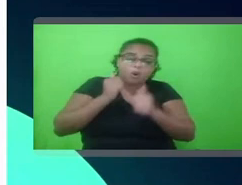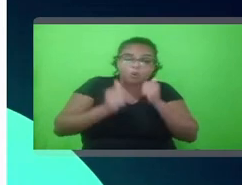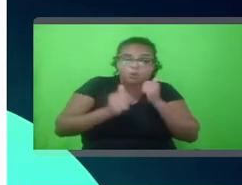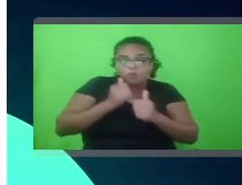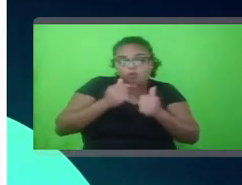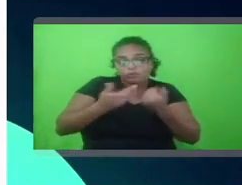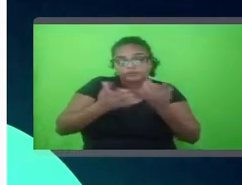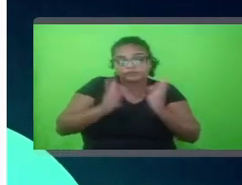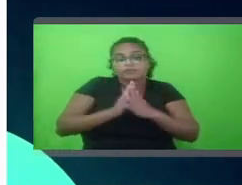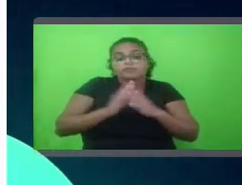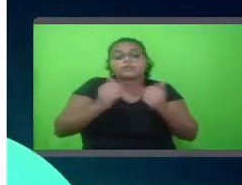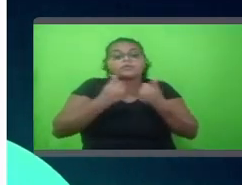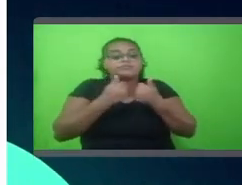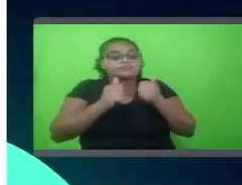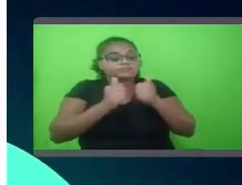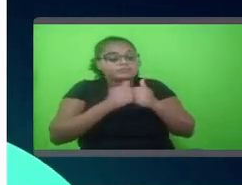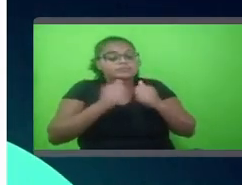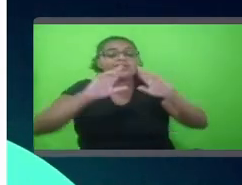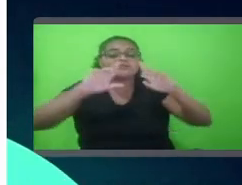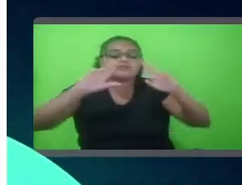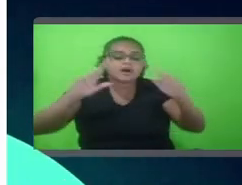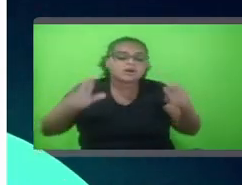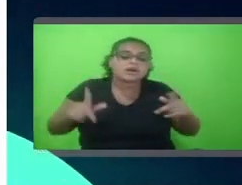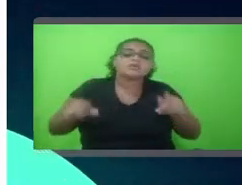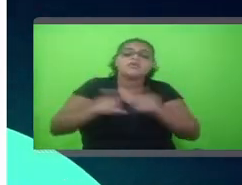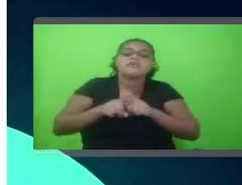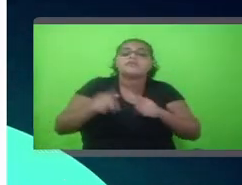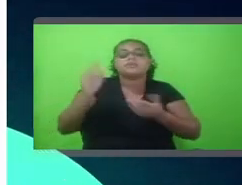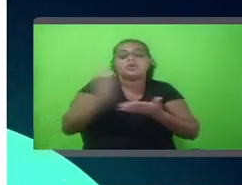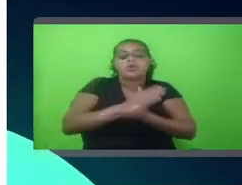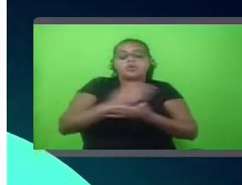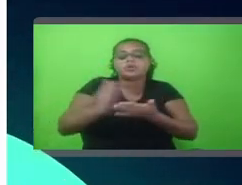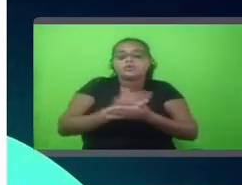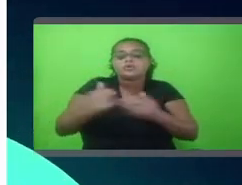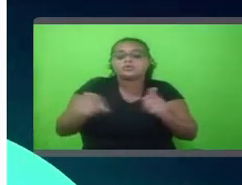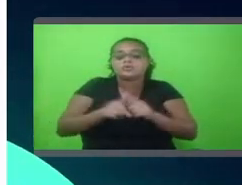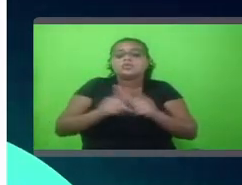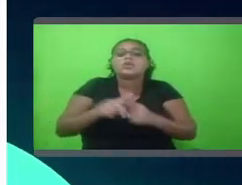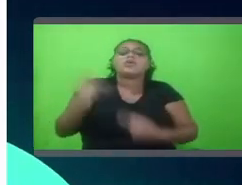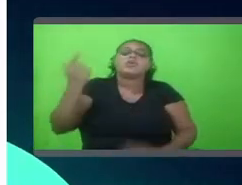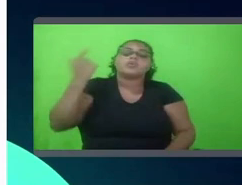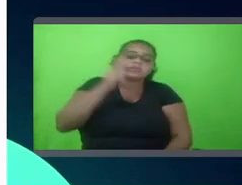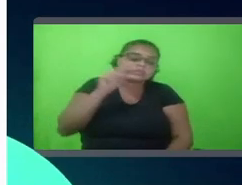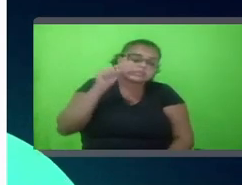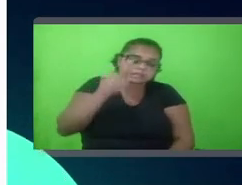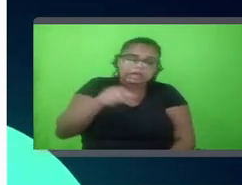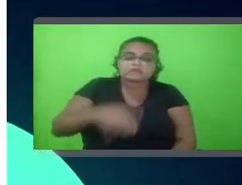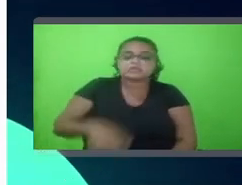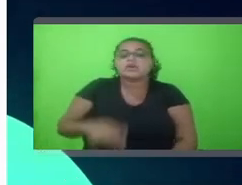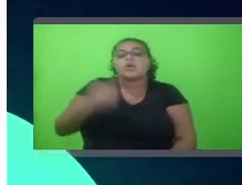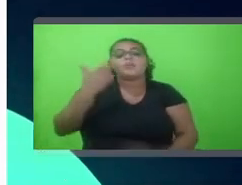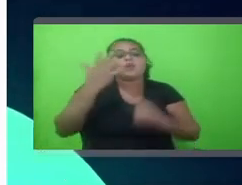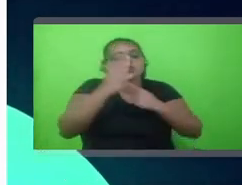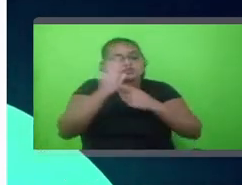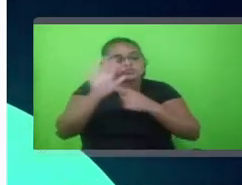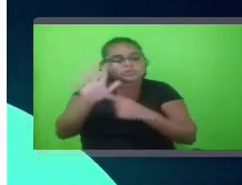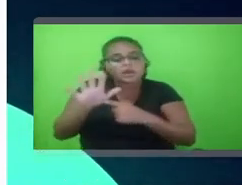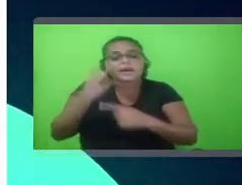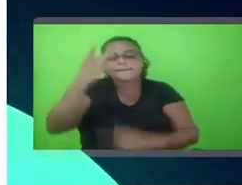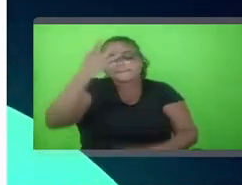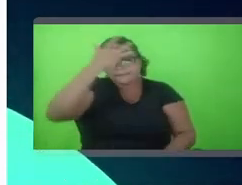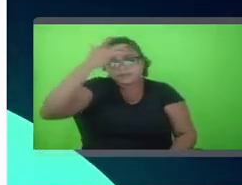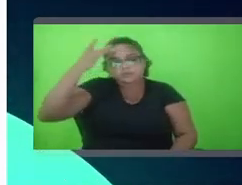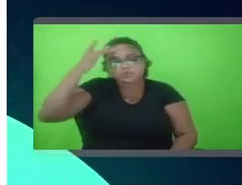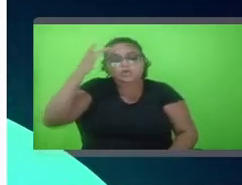de N maneiras diferentes. Aqui a gente usa alguns parâmetros da URL que você consegue identificar. Beleza, a pessoa aqui veio do Facebook, aquela